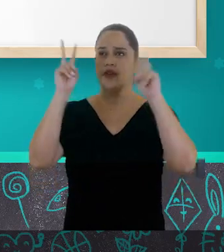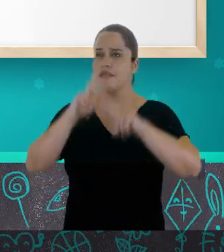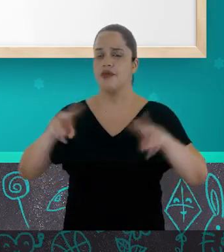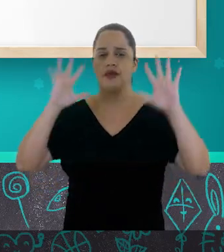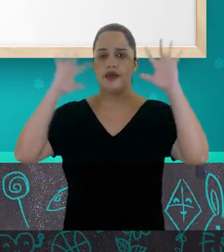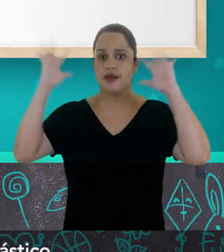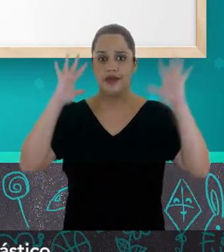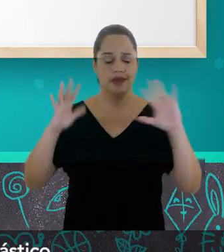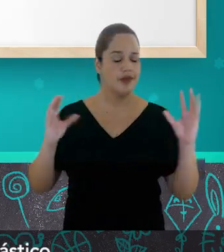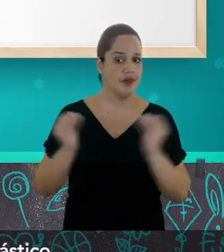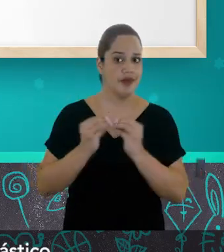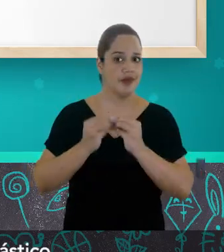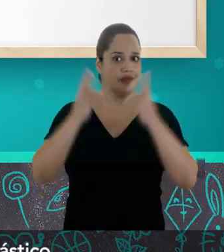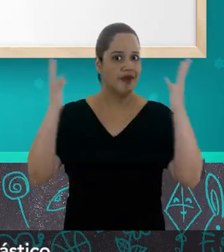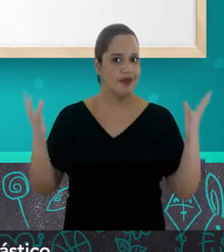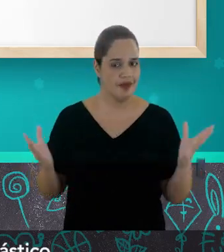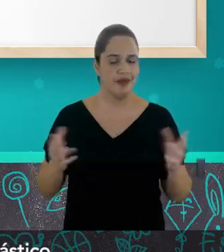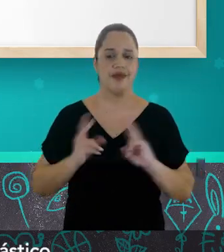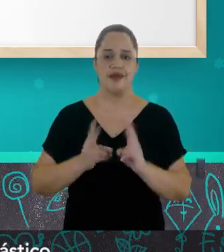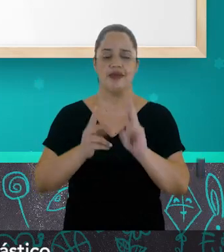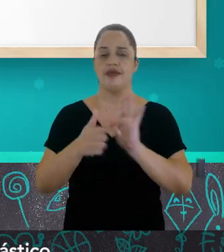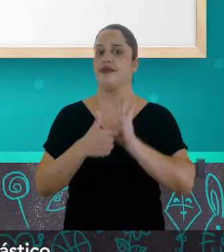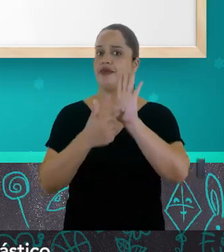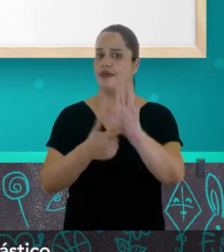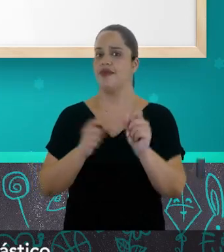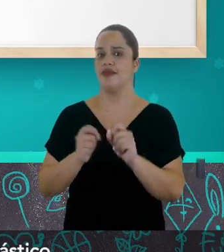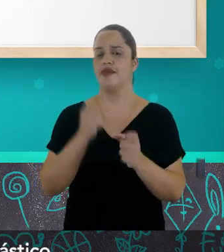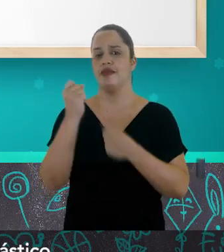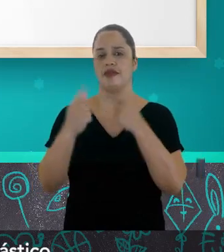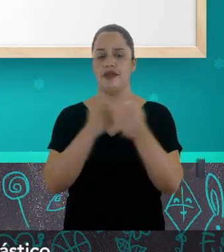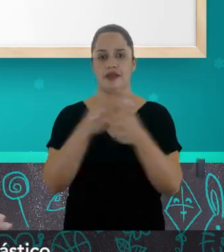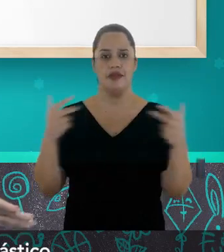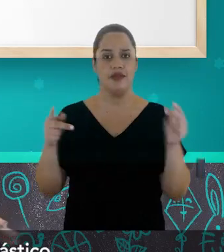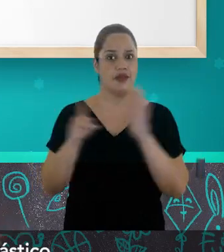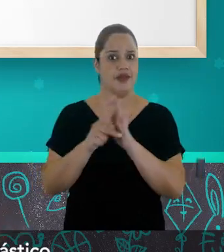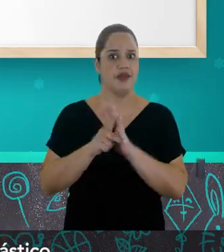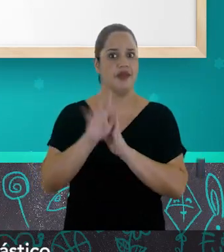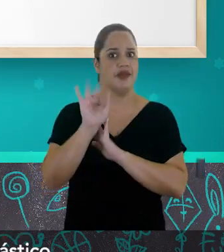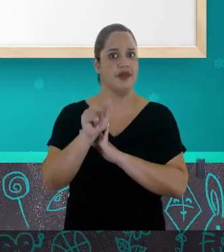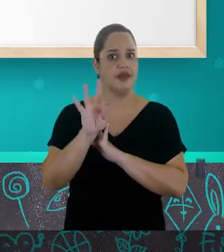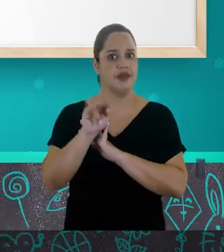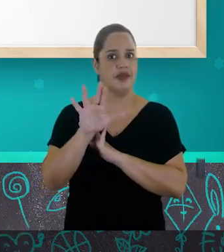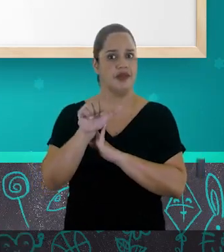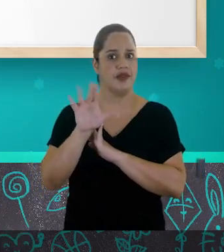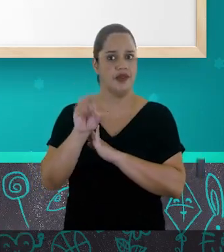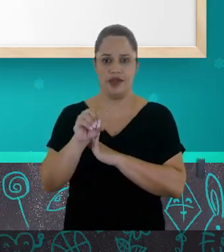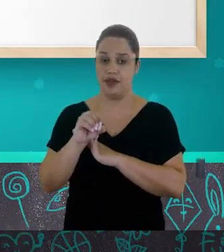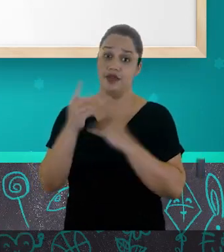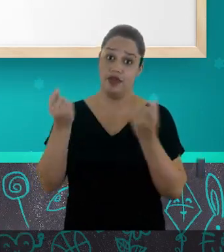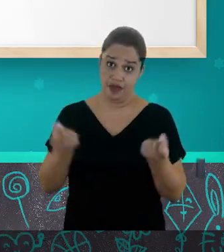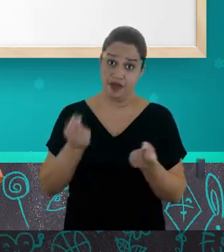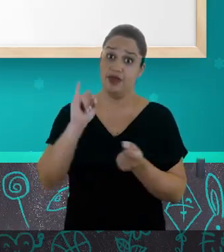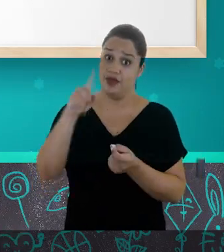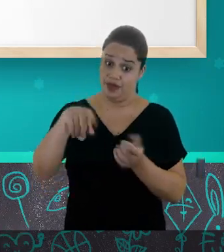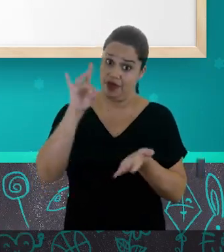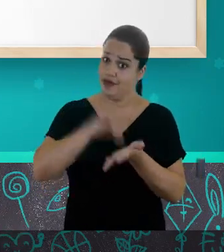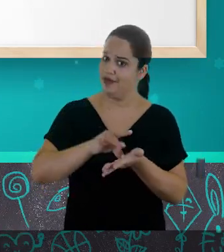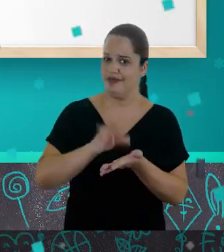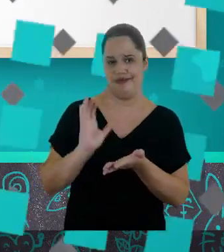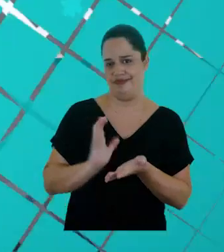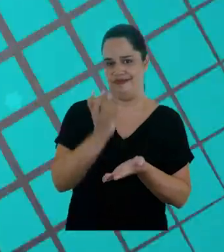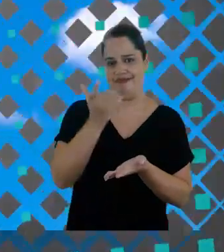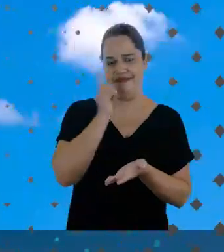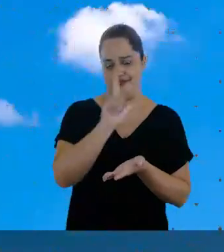Então, sempre trazem, pelo menos, algum elemento fantástico que não poderia acontecer na realidade.